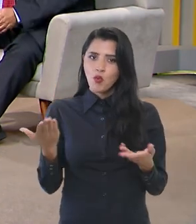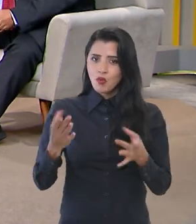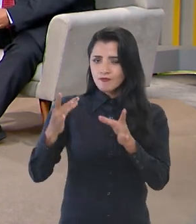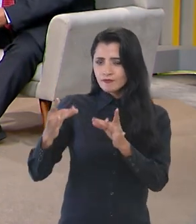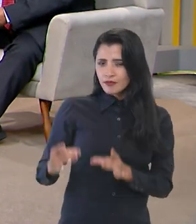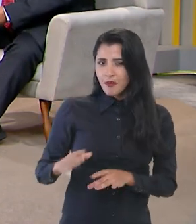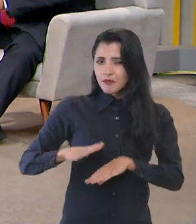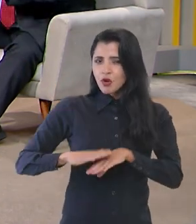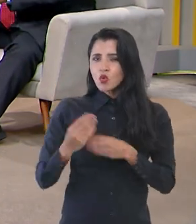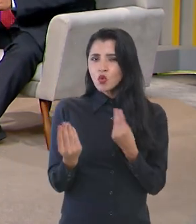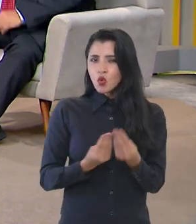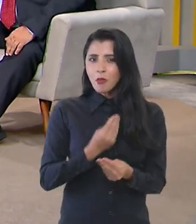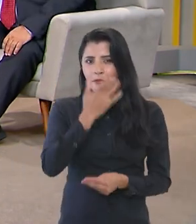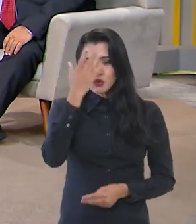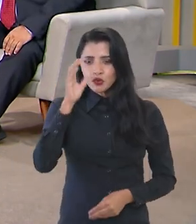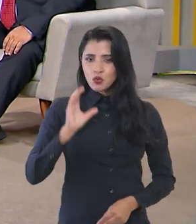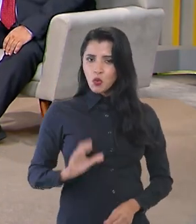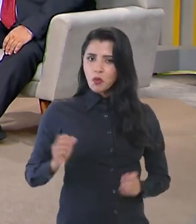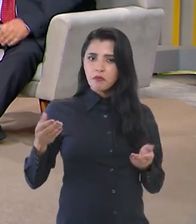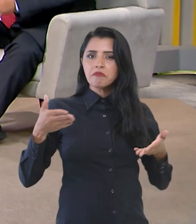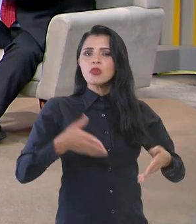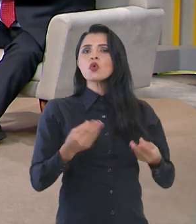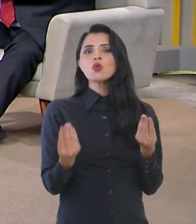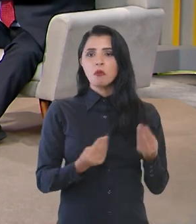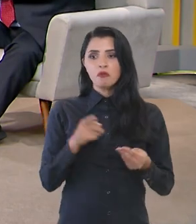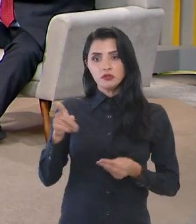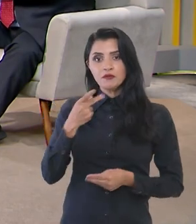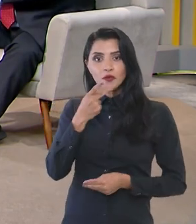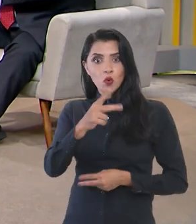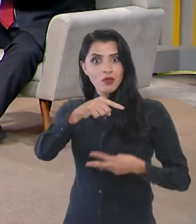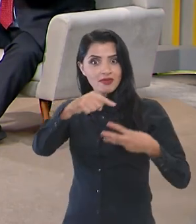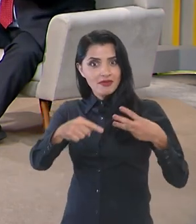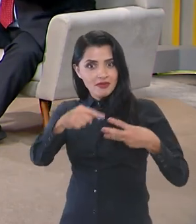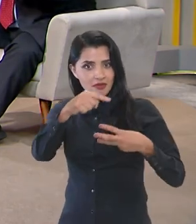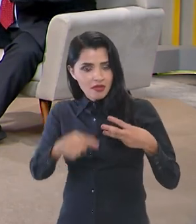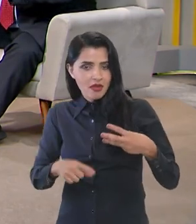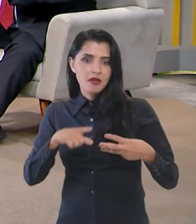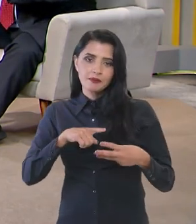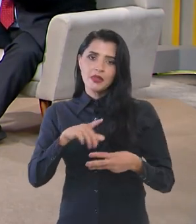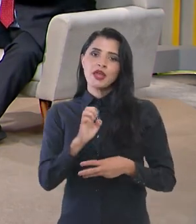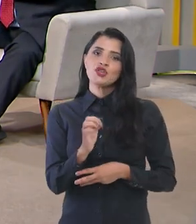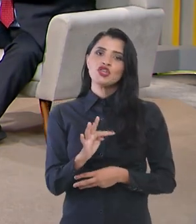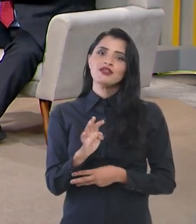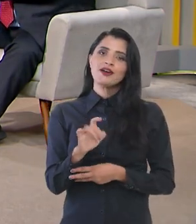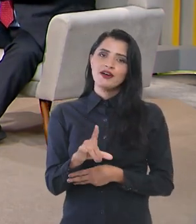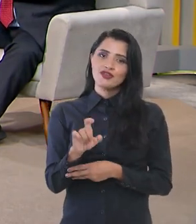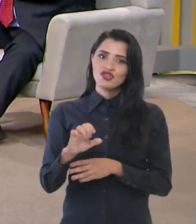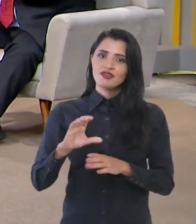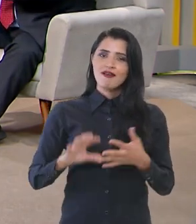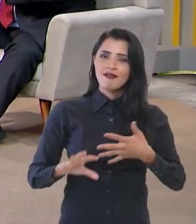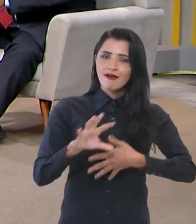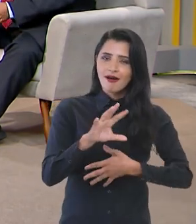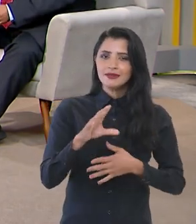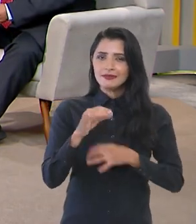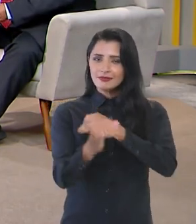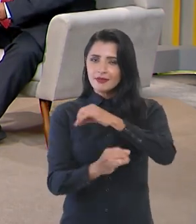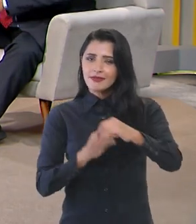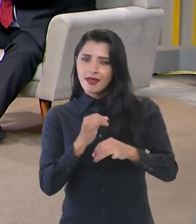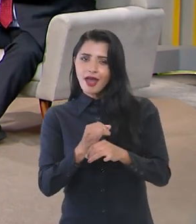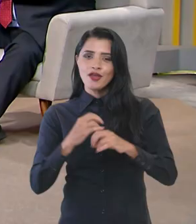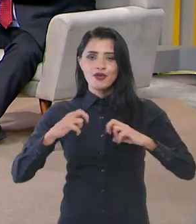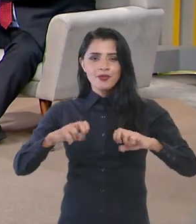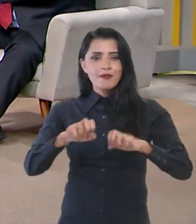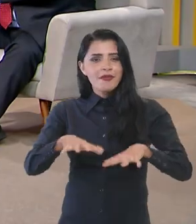detalhar um pouco mais como o cidadão pode participar. O senhor falou de três formas, né? Entidades de classe, pela internet e nas